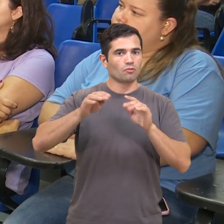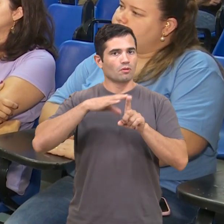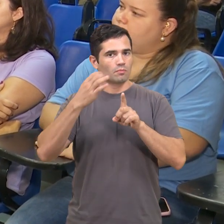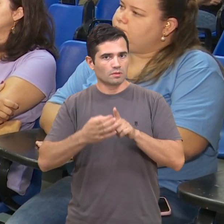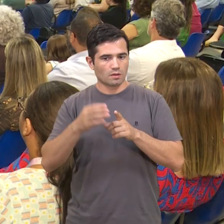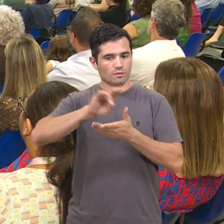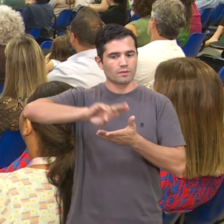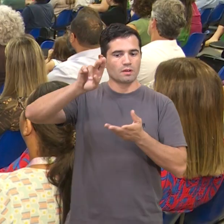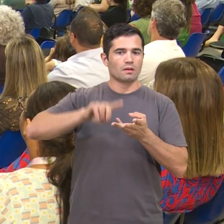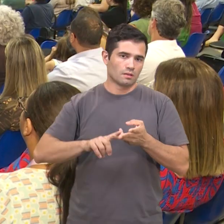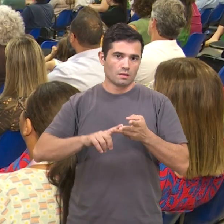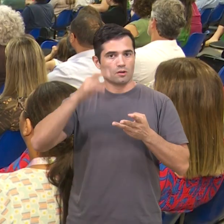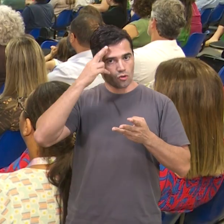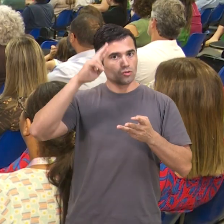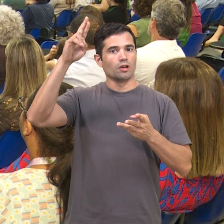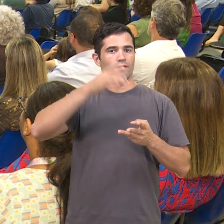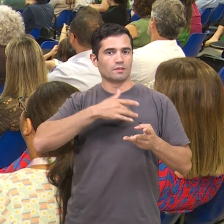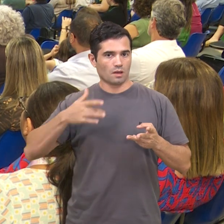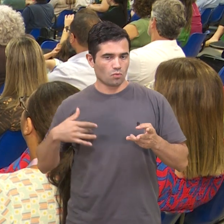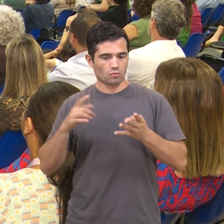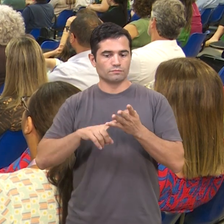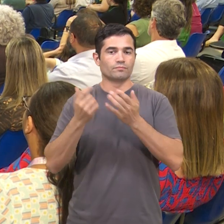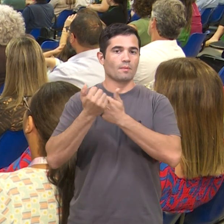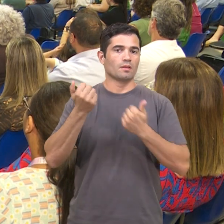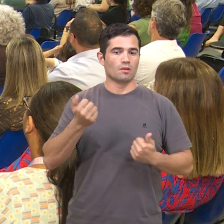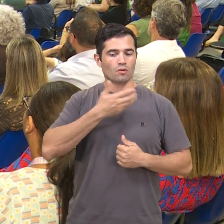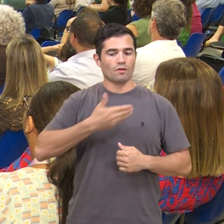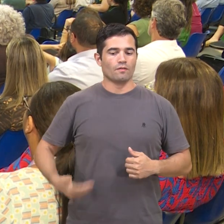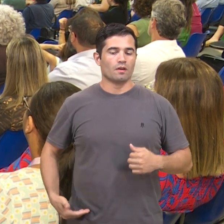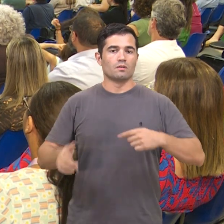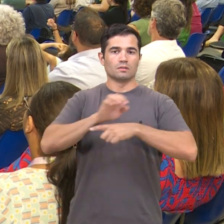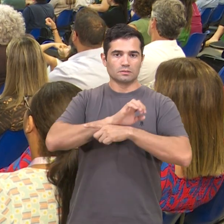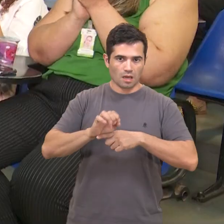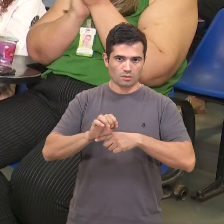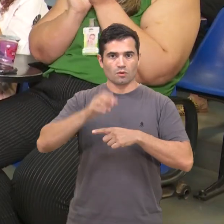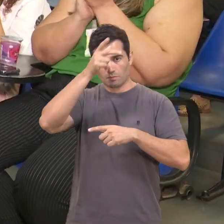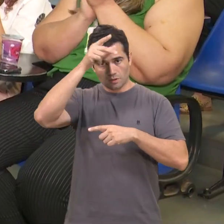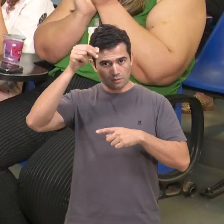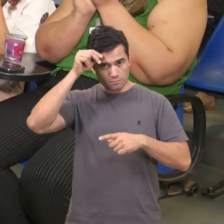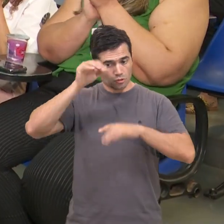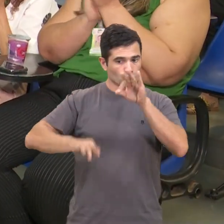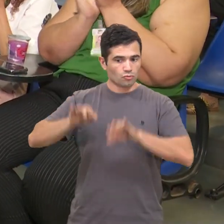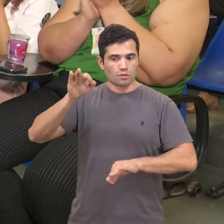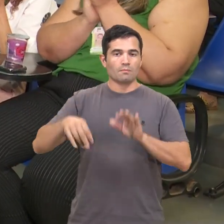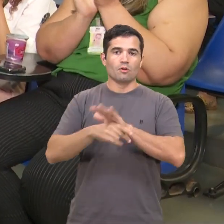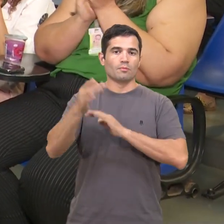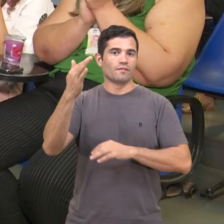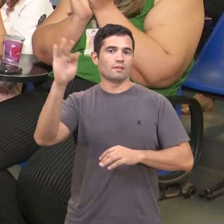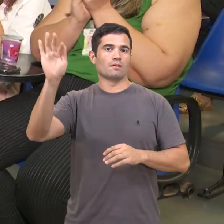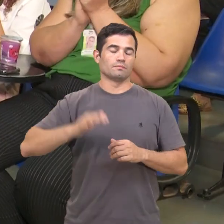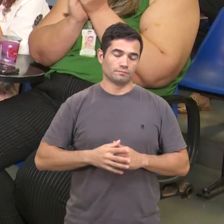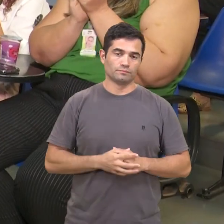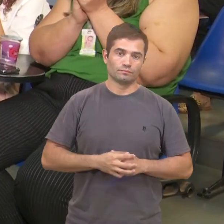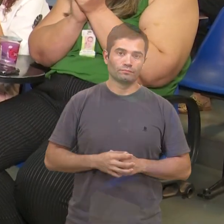universitária, autoridades em saúde, representantes do governo estadual, municipal, do judiciário e da bancada